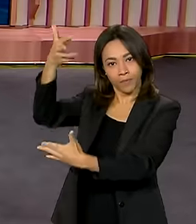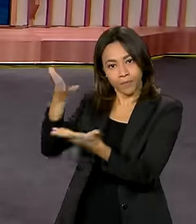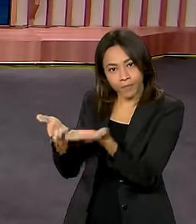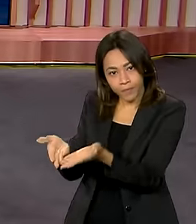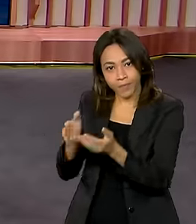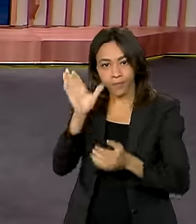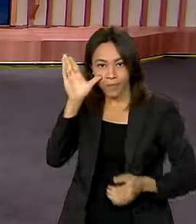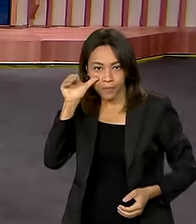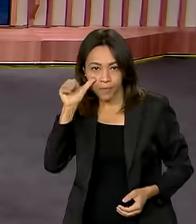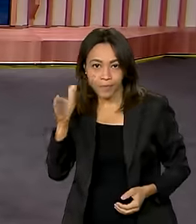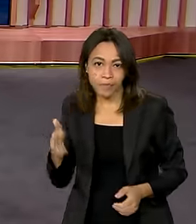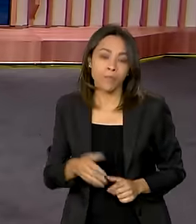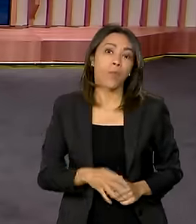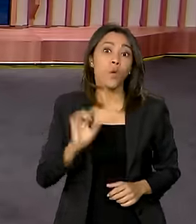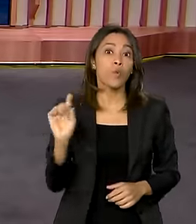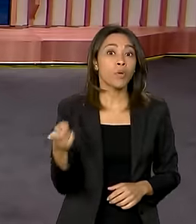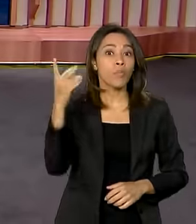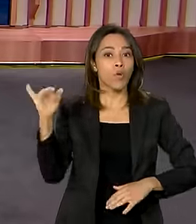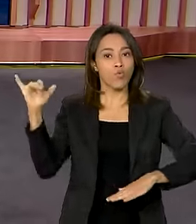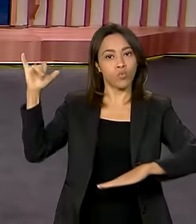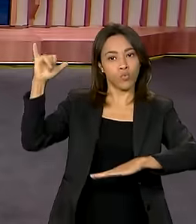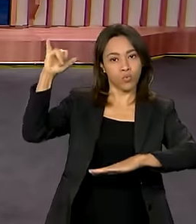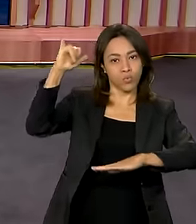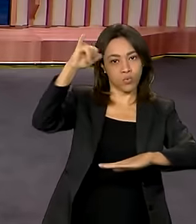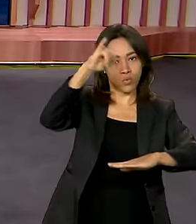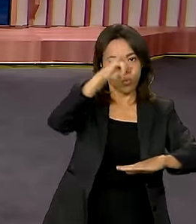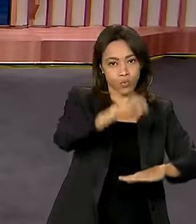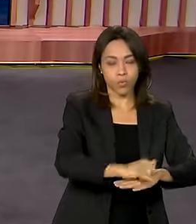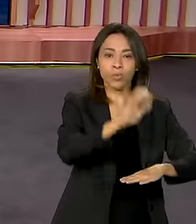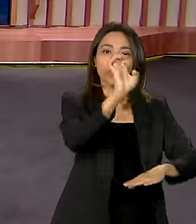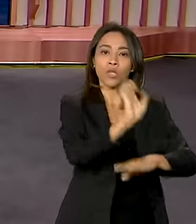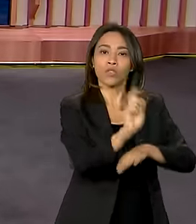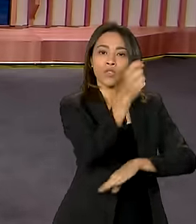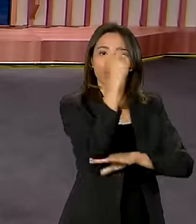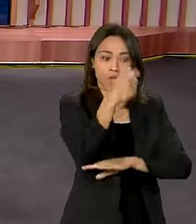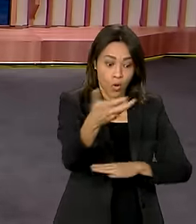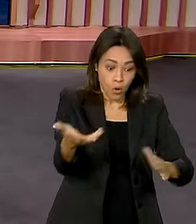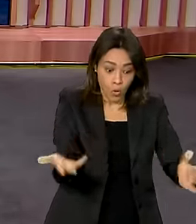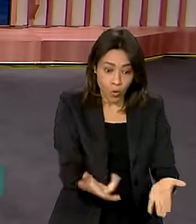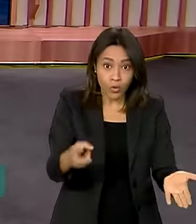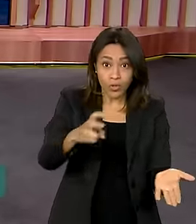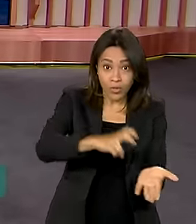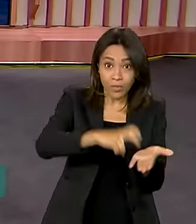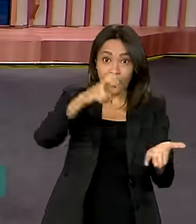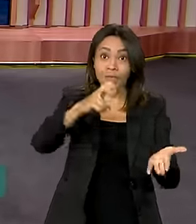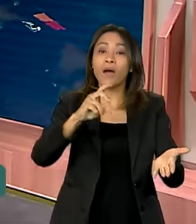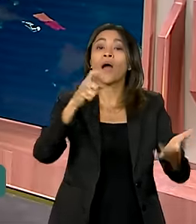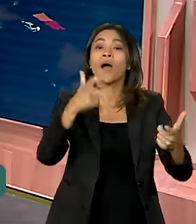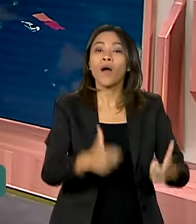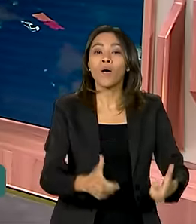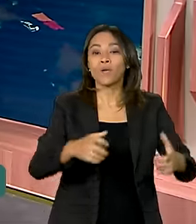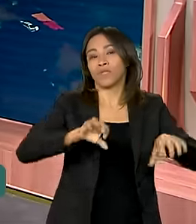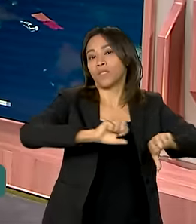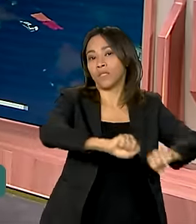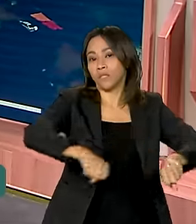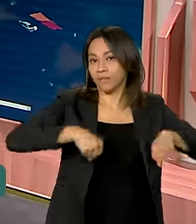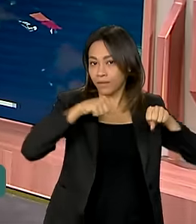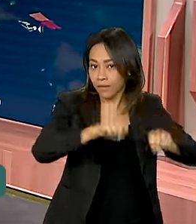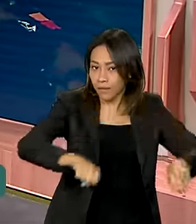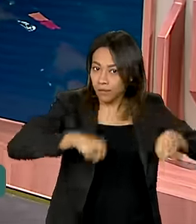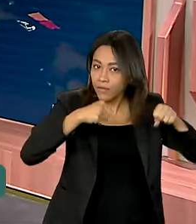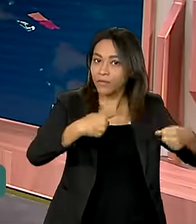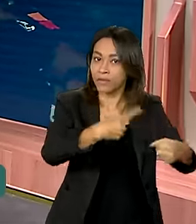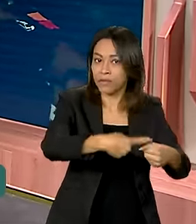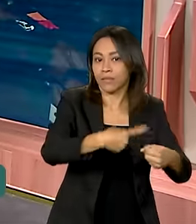O primeiro voo comercial para o Rio Grande do Sul pousou agora de manhã na base aérea de Canoas. Vamos saber os detalhes